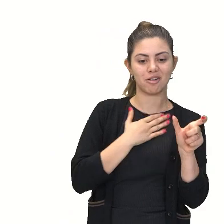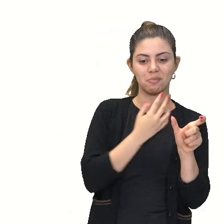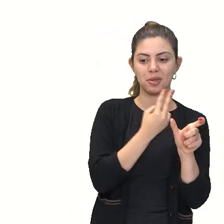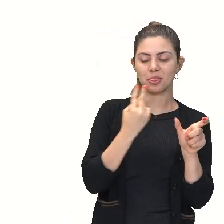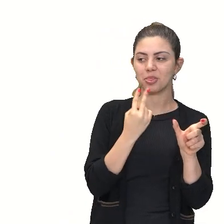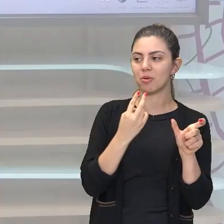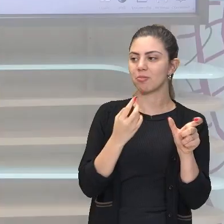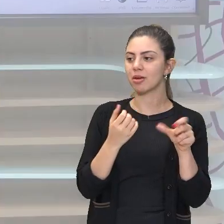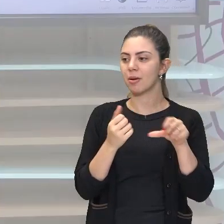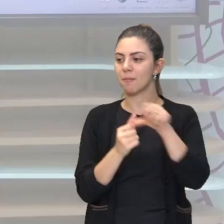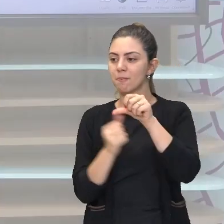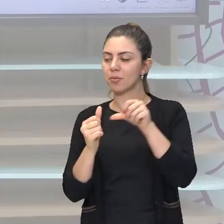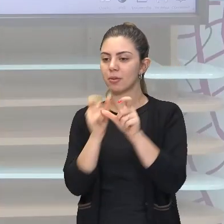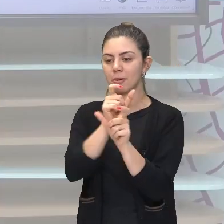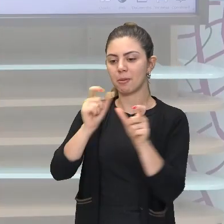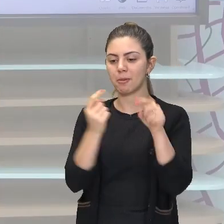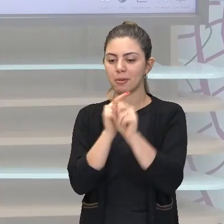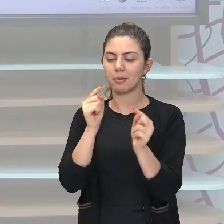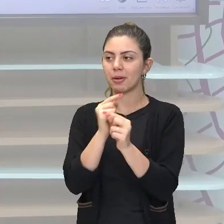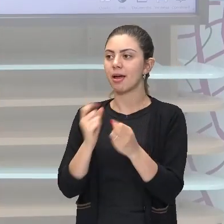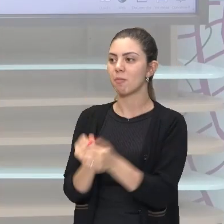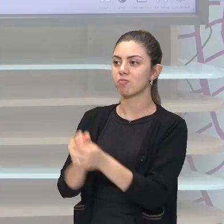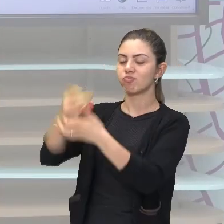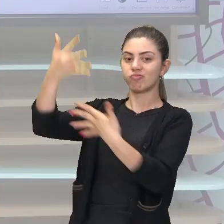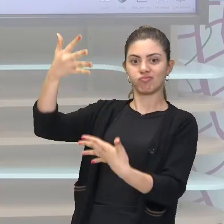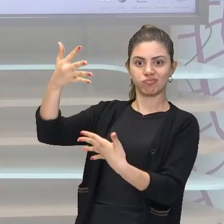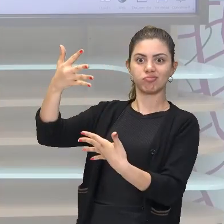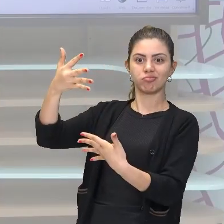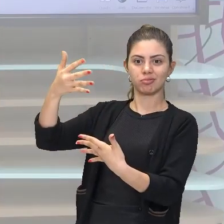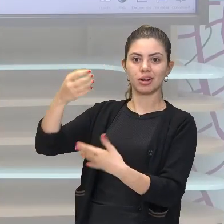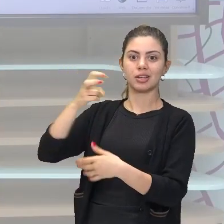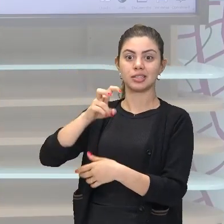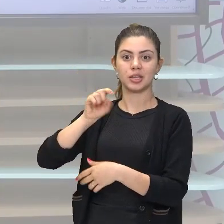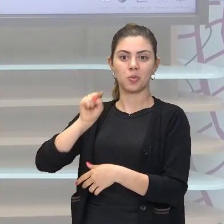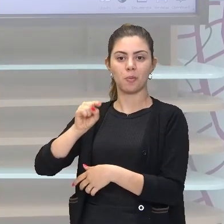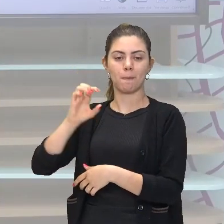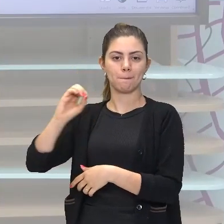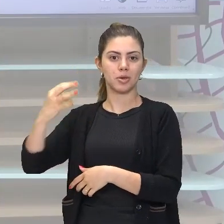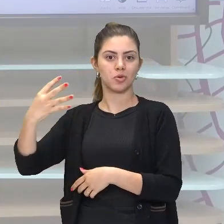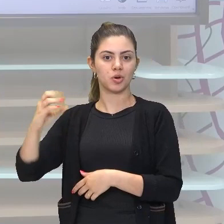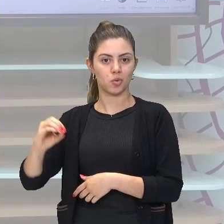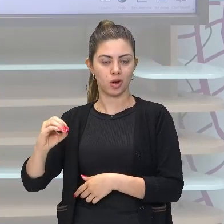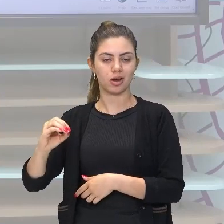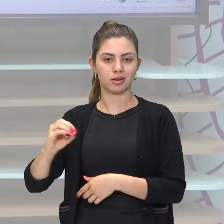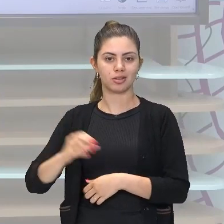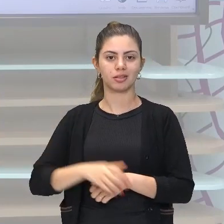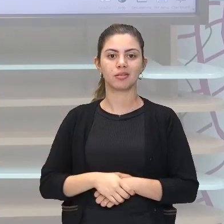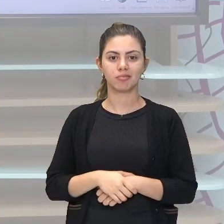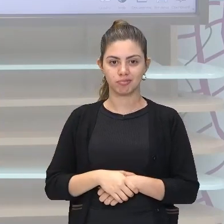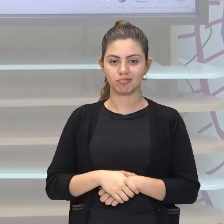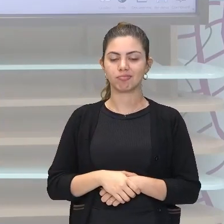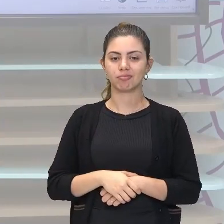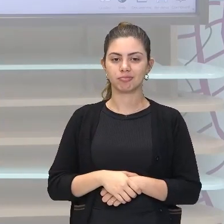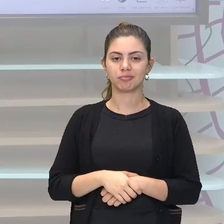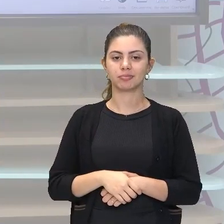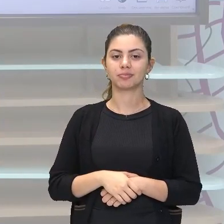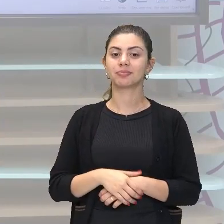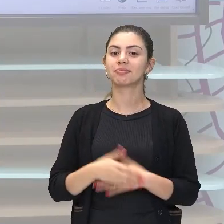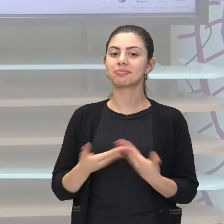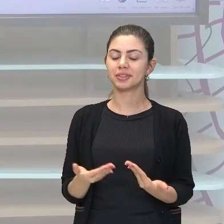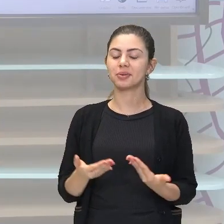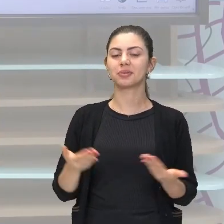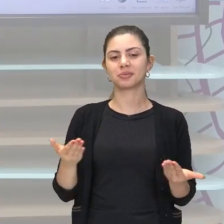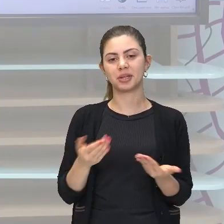com o nome aldemia, ou seja, cinco mil e quarenta anagramas, pessoal. Ok,